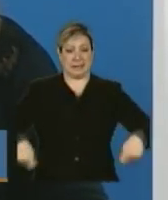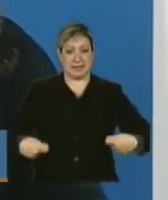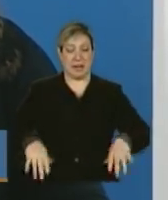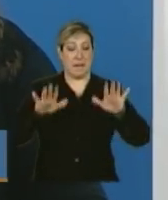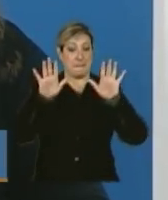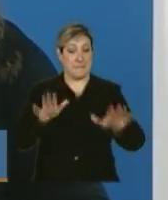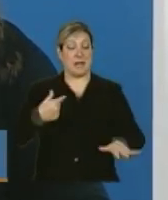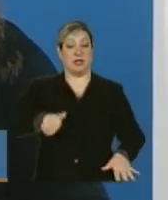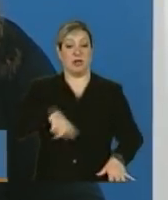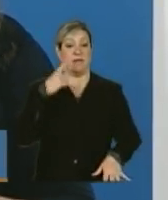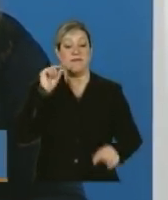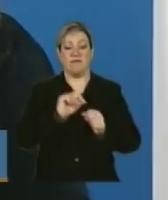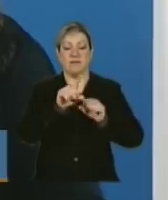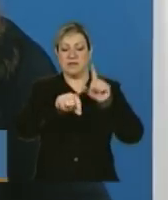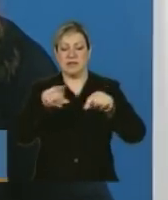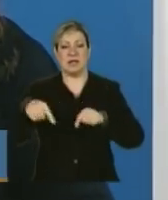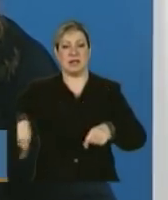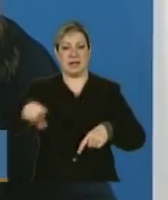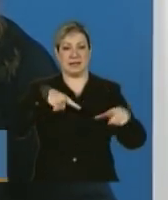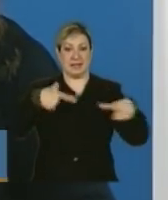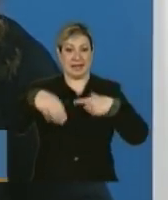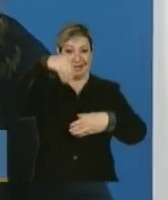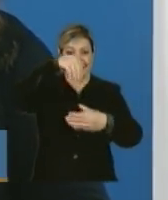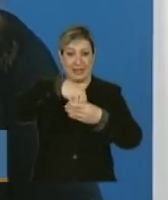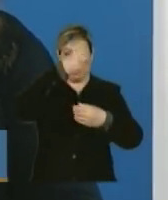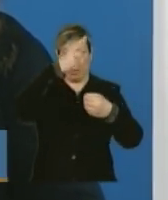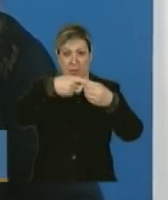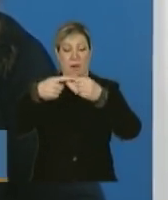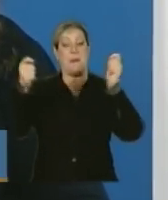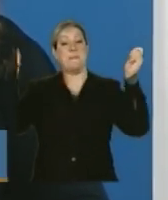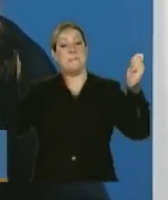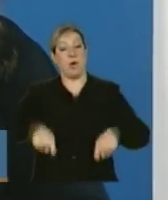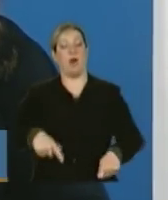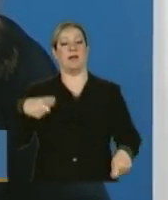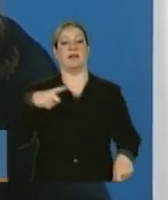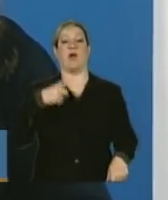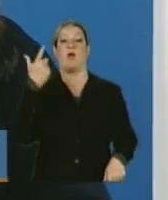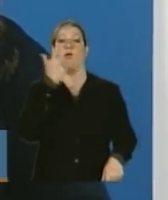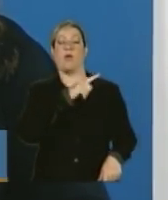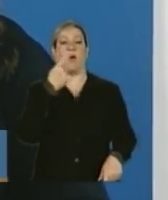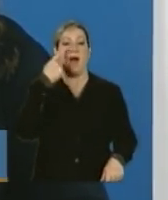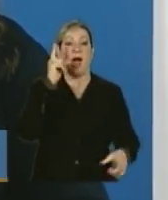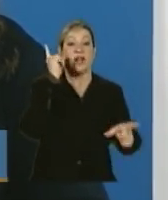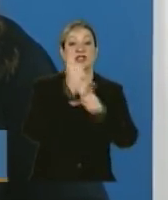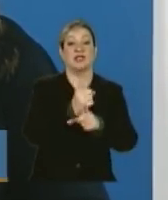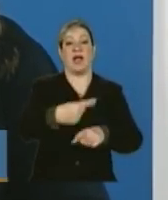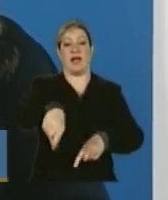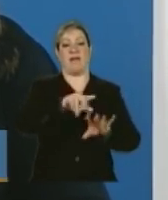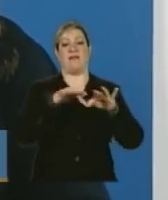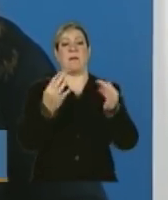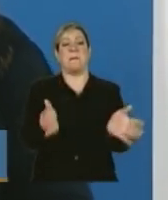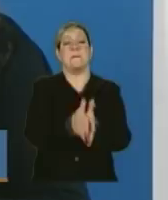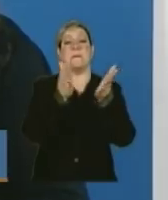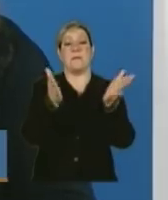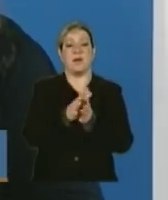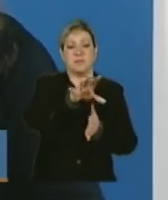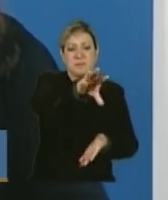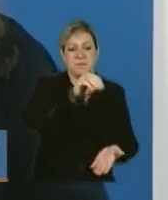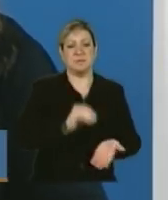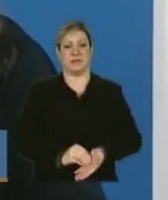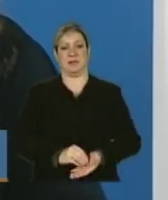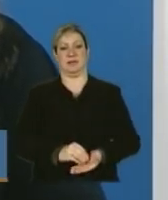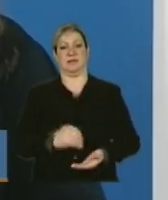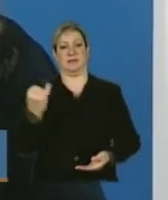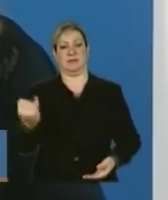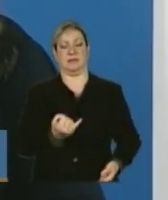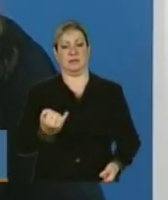atores públicos que atuam no município e podem ter maior capacidade de identificar as famílias em situação de extrema pobreza. Tem um aspecto que é